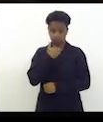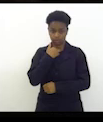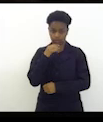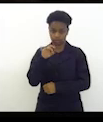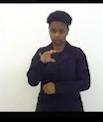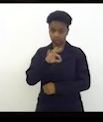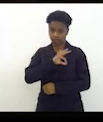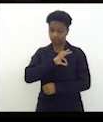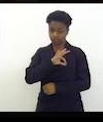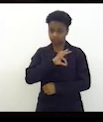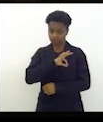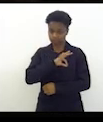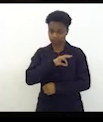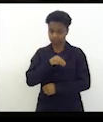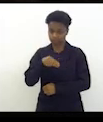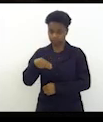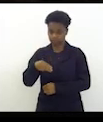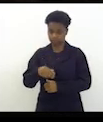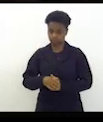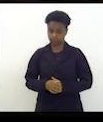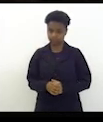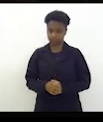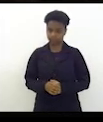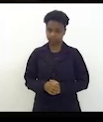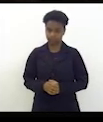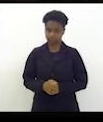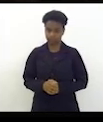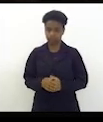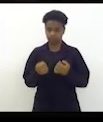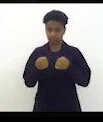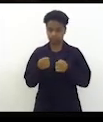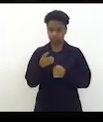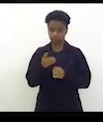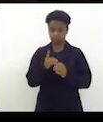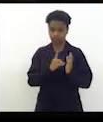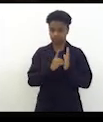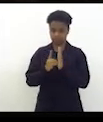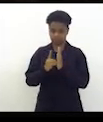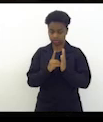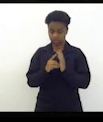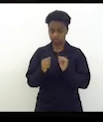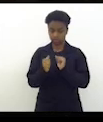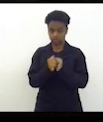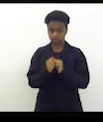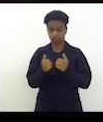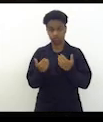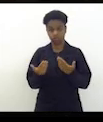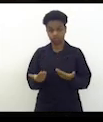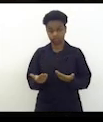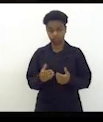polícia militar tinha que ter a presença do detran dito isso